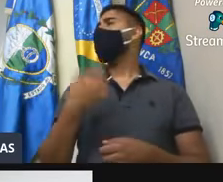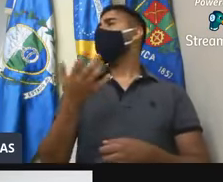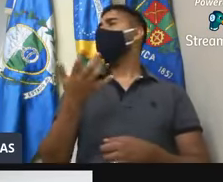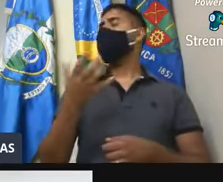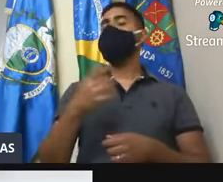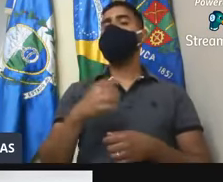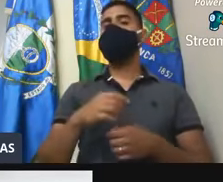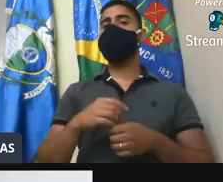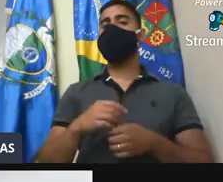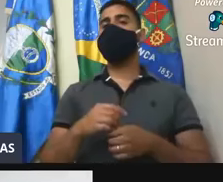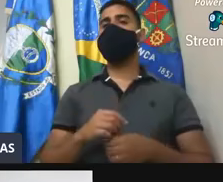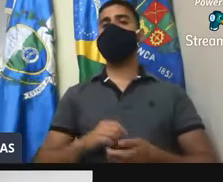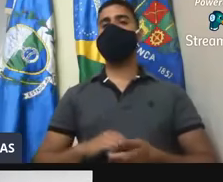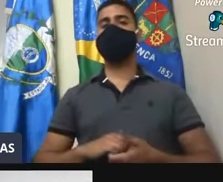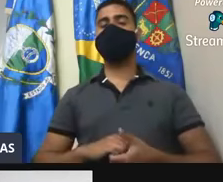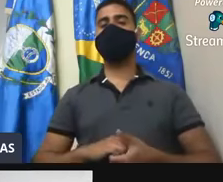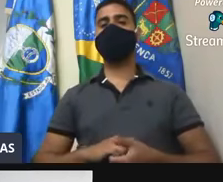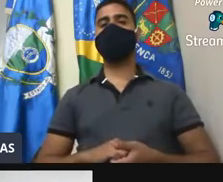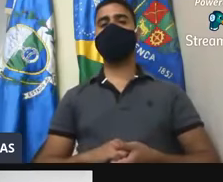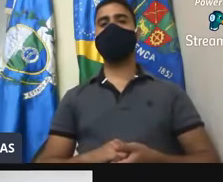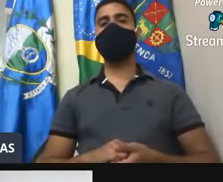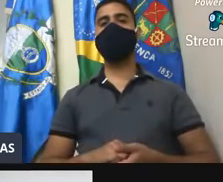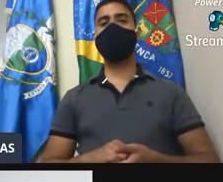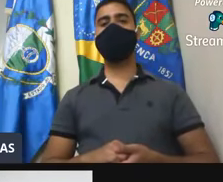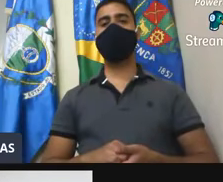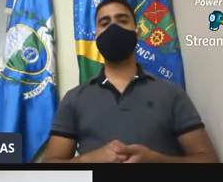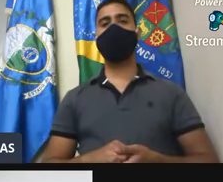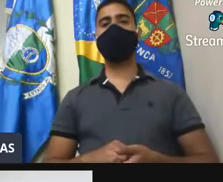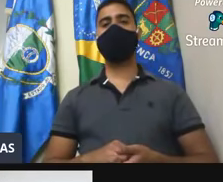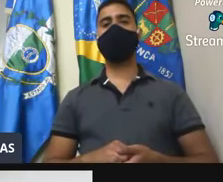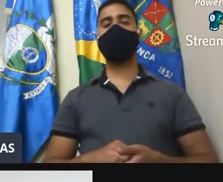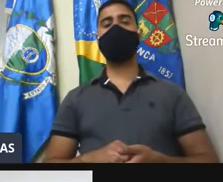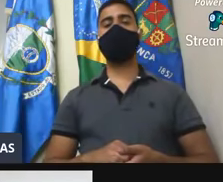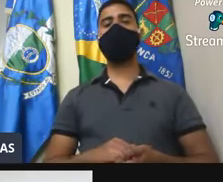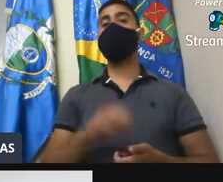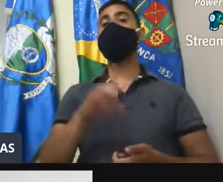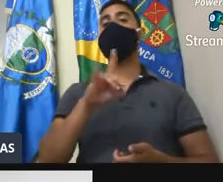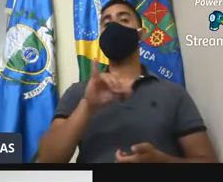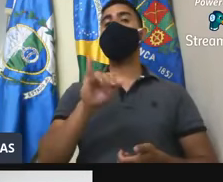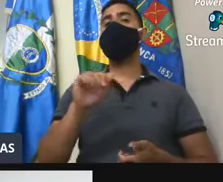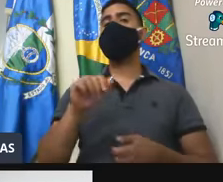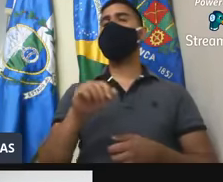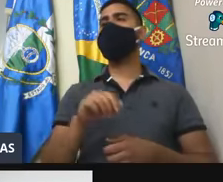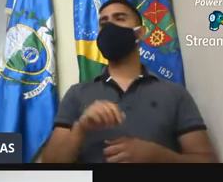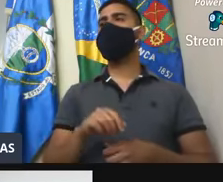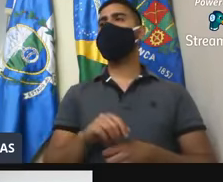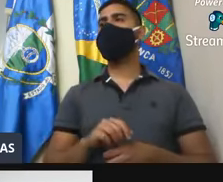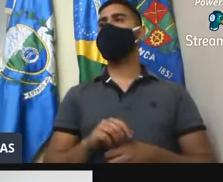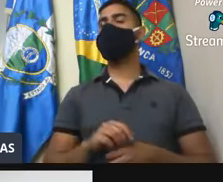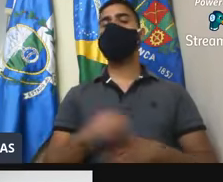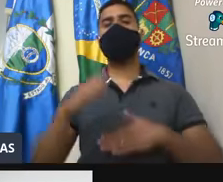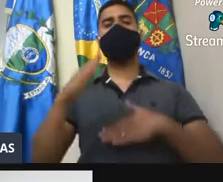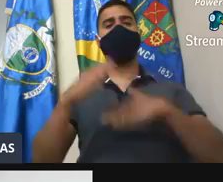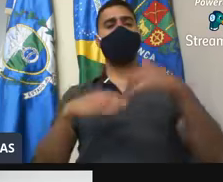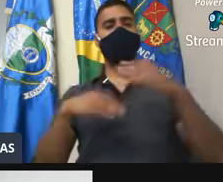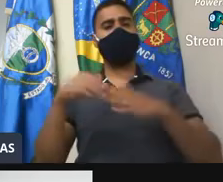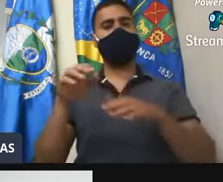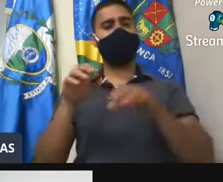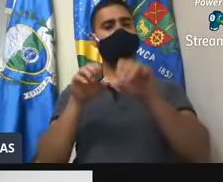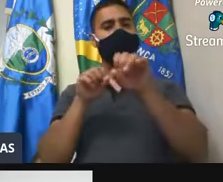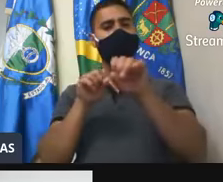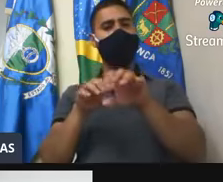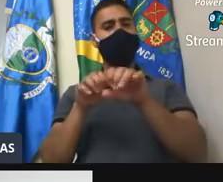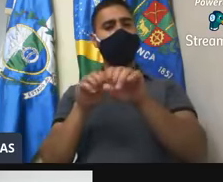de deixar registrado o dia do educador, do profissional da educação,